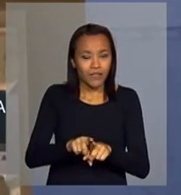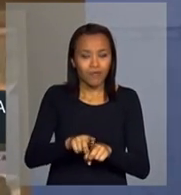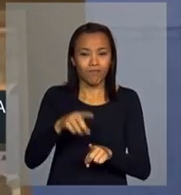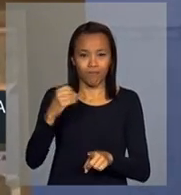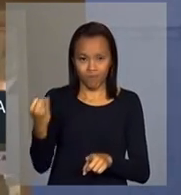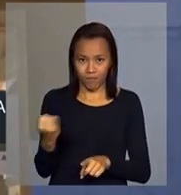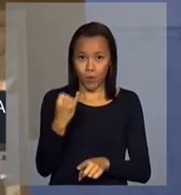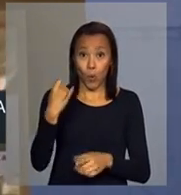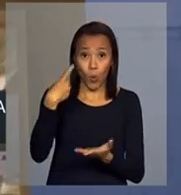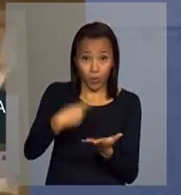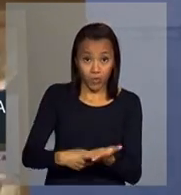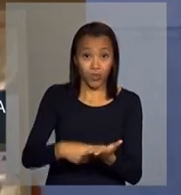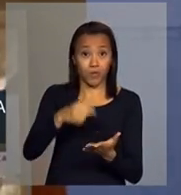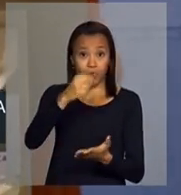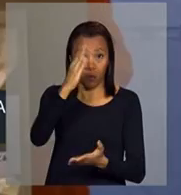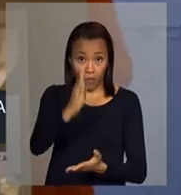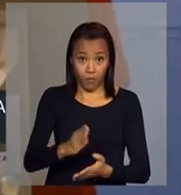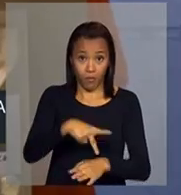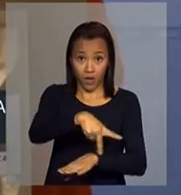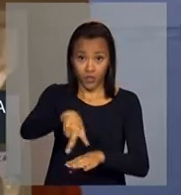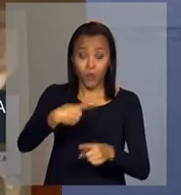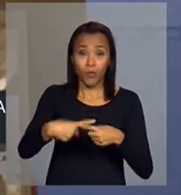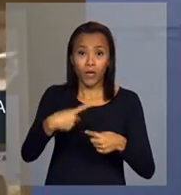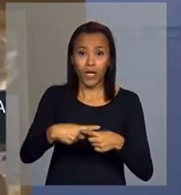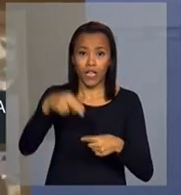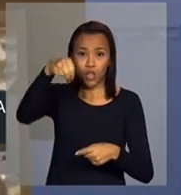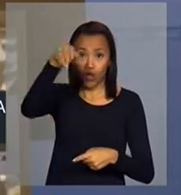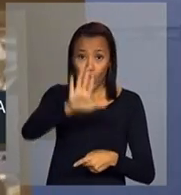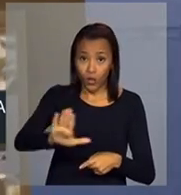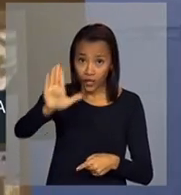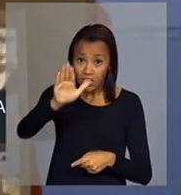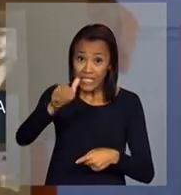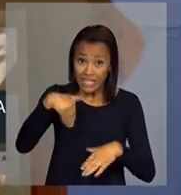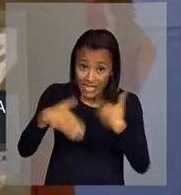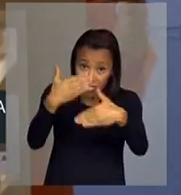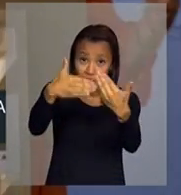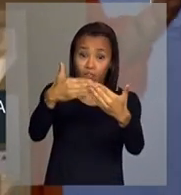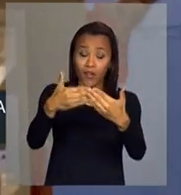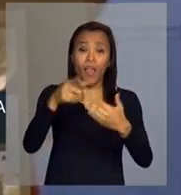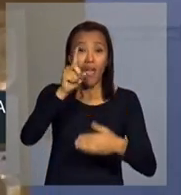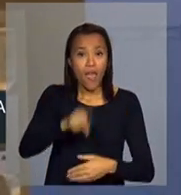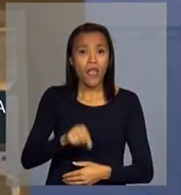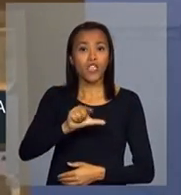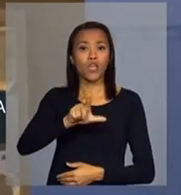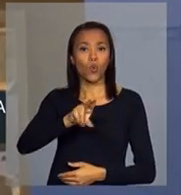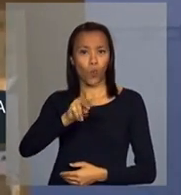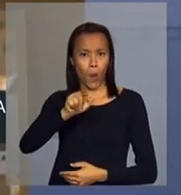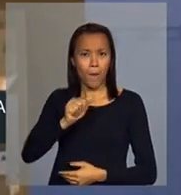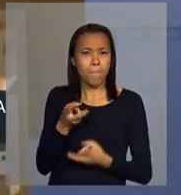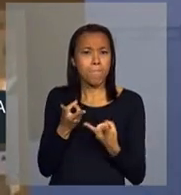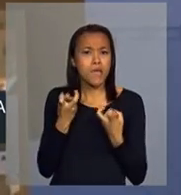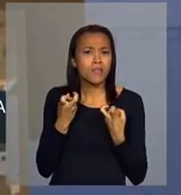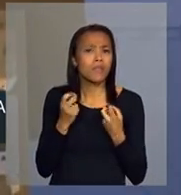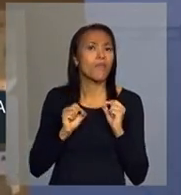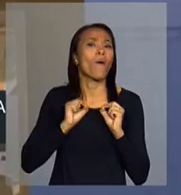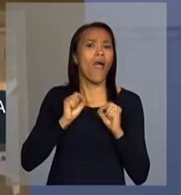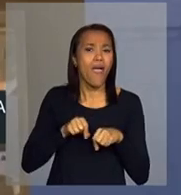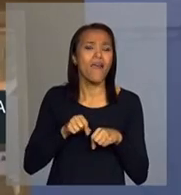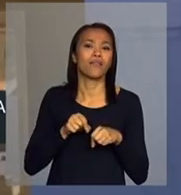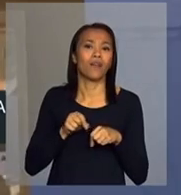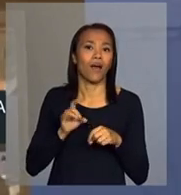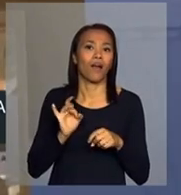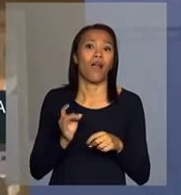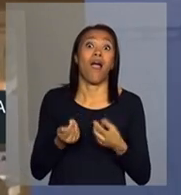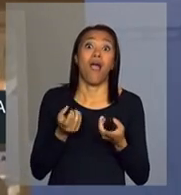Por que desenvolver o Nordeste é algo que o Lula percebeu sempre, era desenvolver o Brasil.